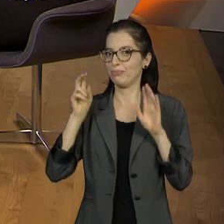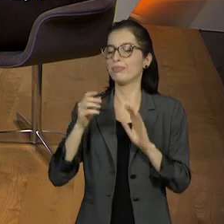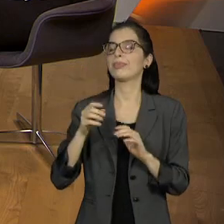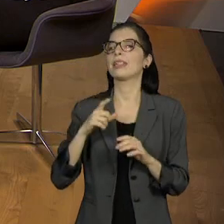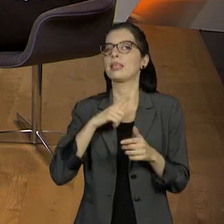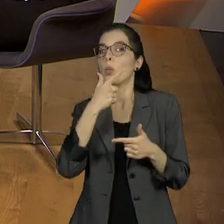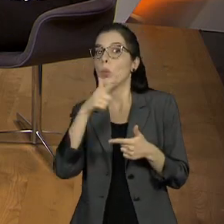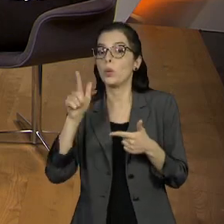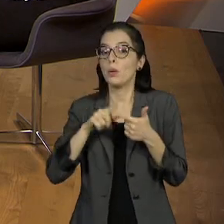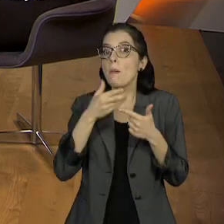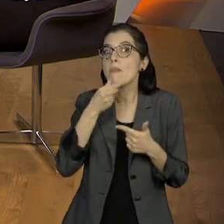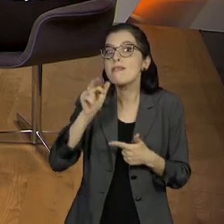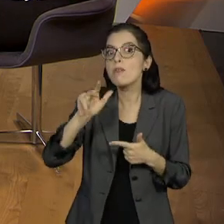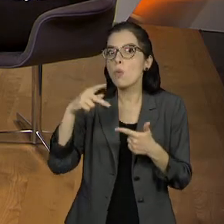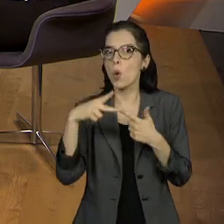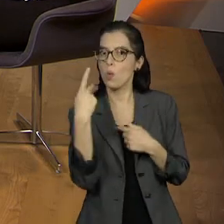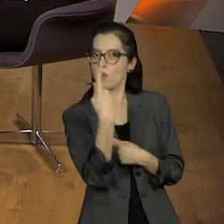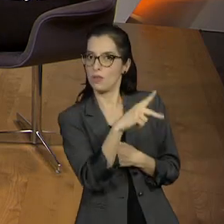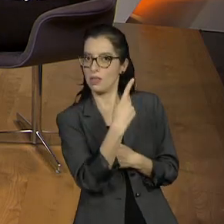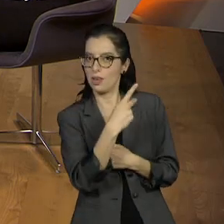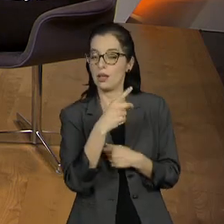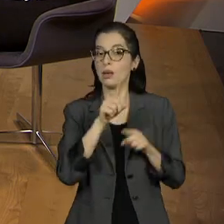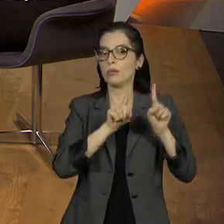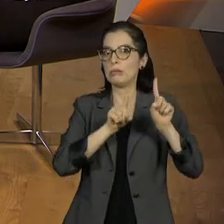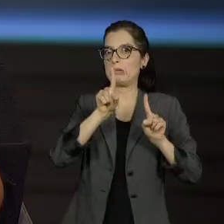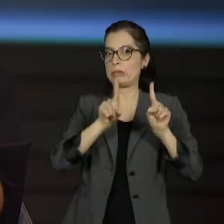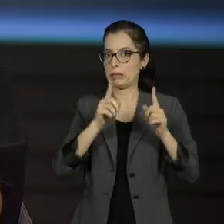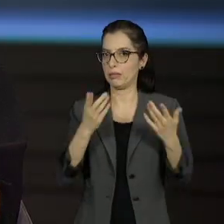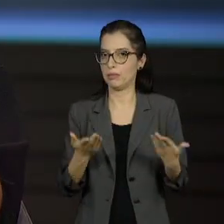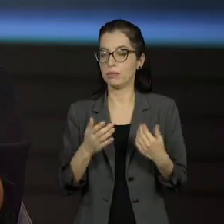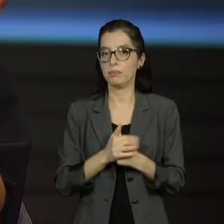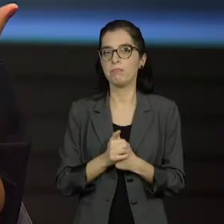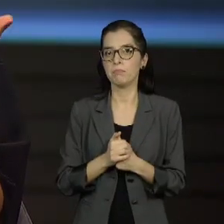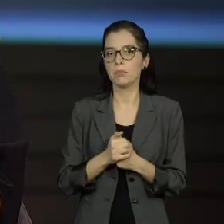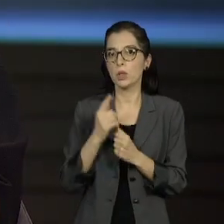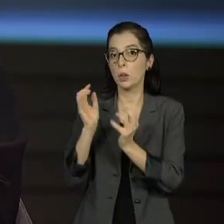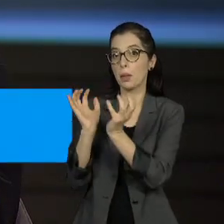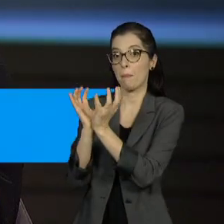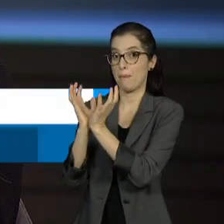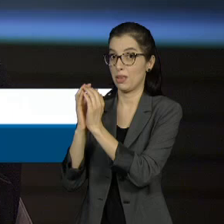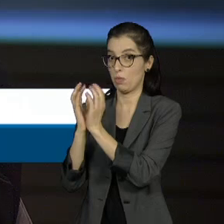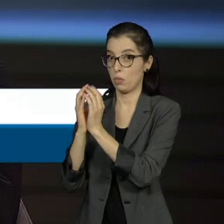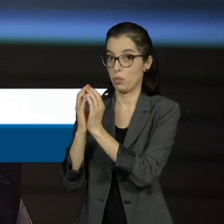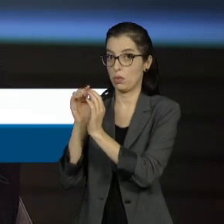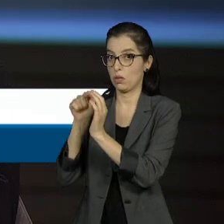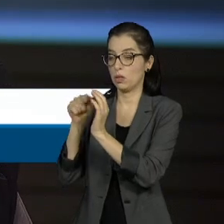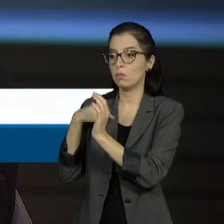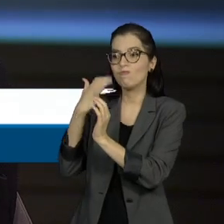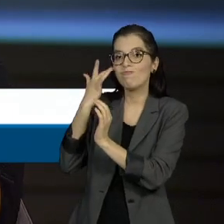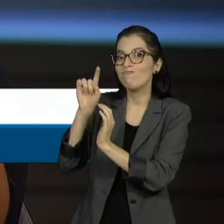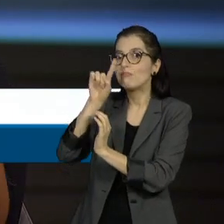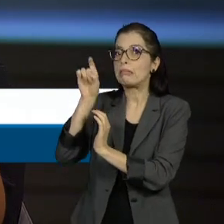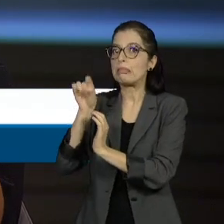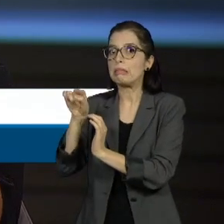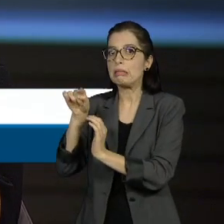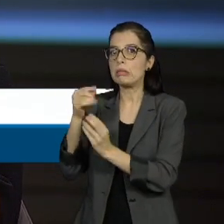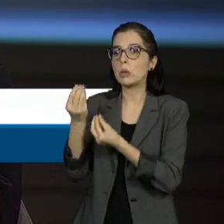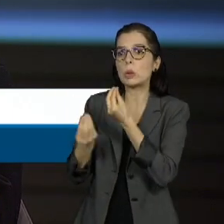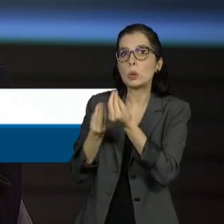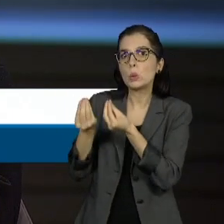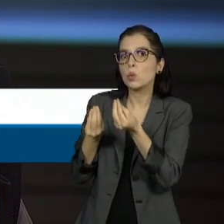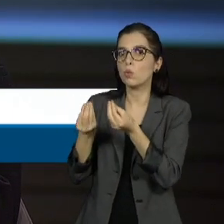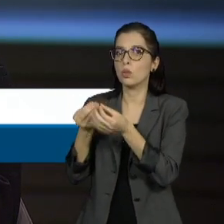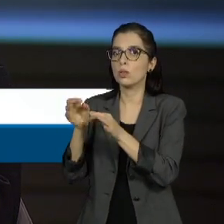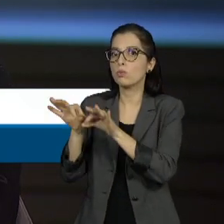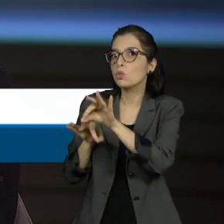da situação que a gente vai ver em Pernambuco, em que tem uma dúvida sobre se ainda existe lenha para queimar no projeto deixado